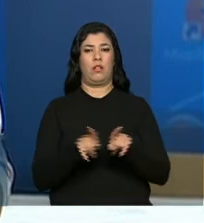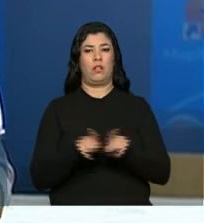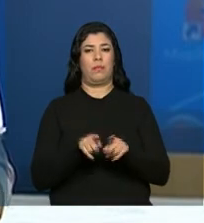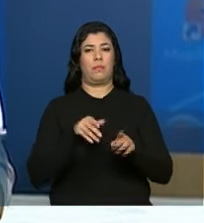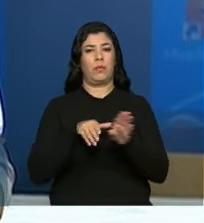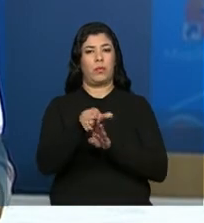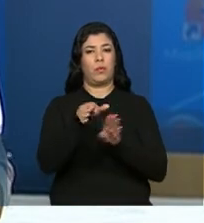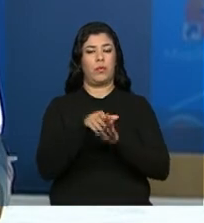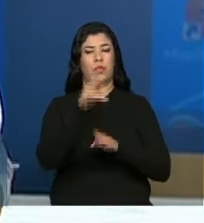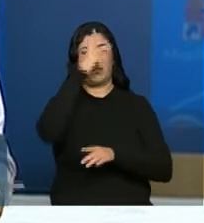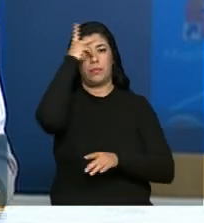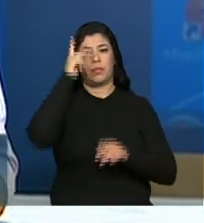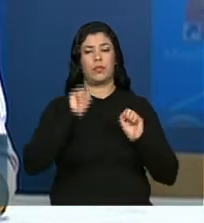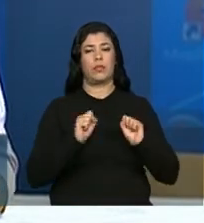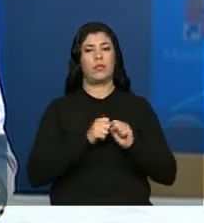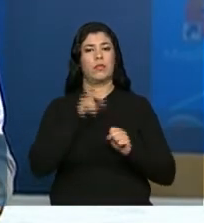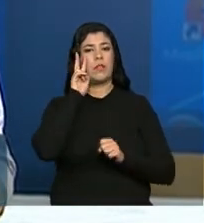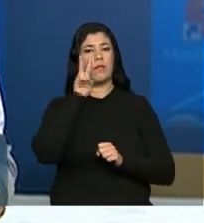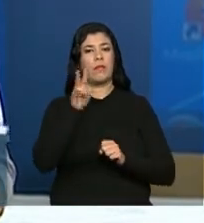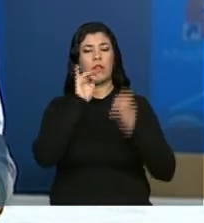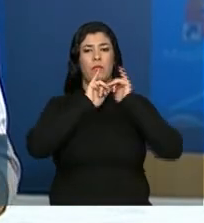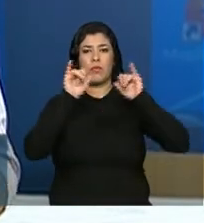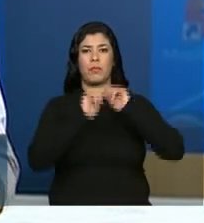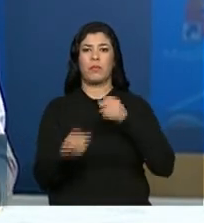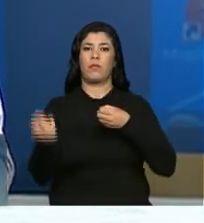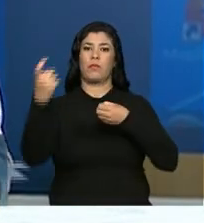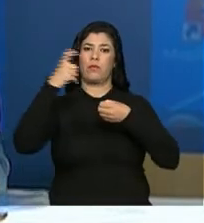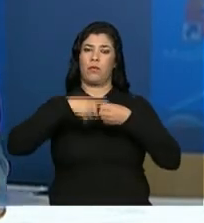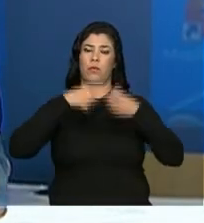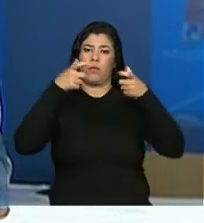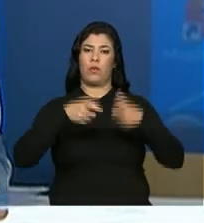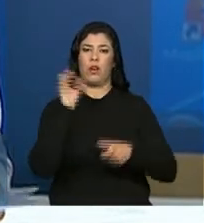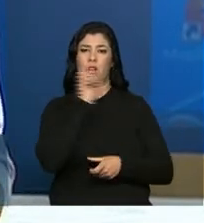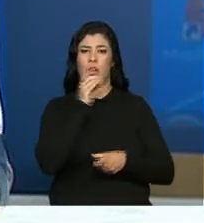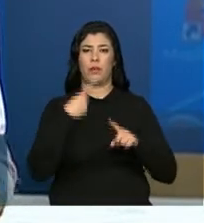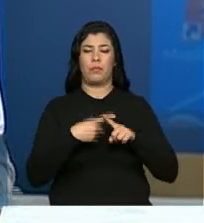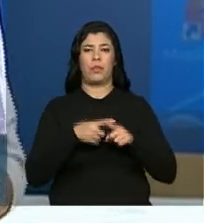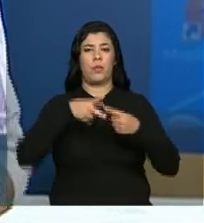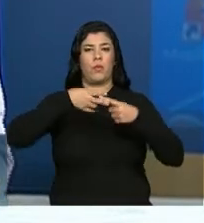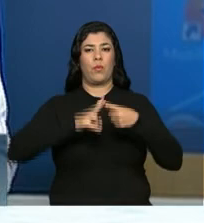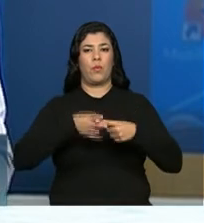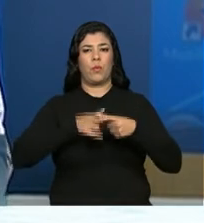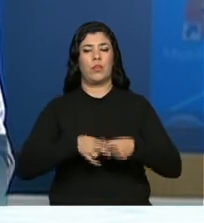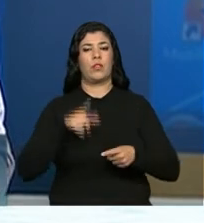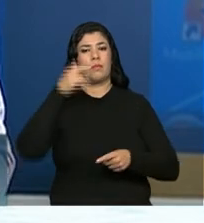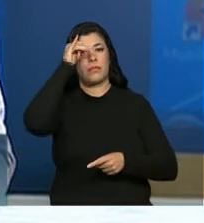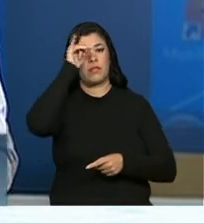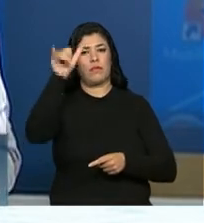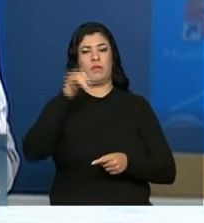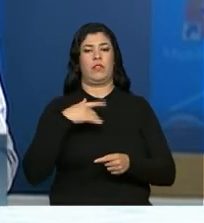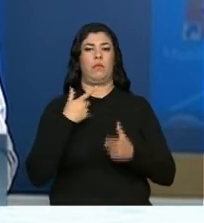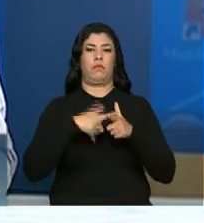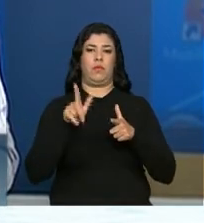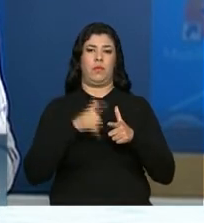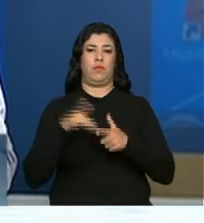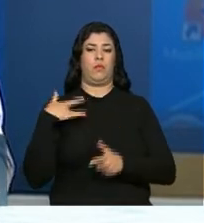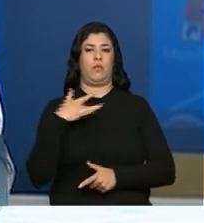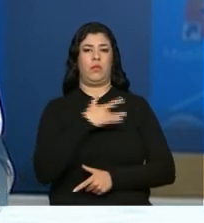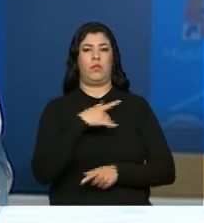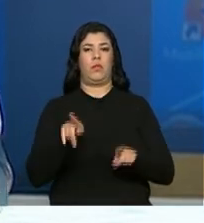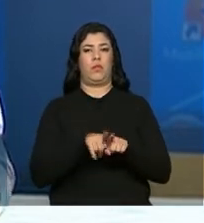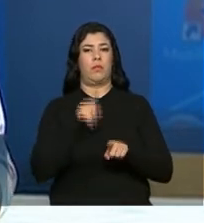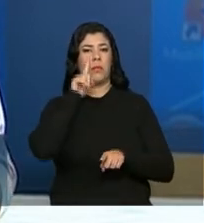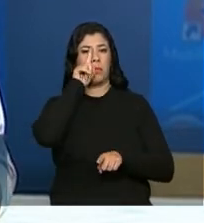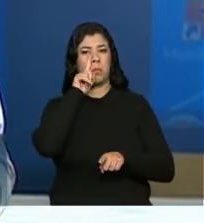recomendação é que o consumidor atenda ao chamado do recall o mais rápido possível, já que o reparo é feito justamente para evitar riscos à saúde e à